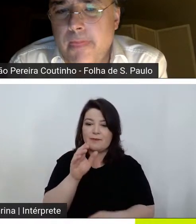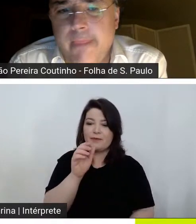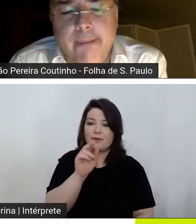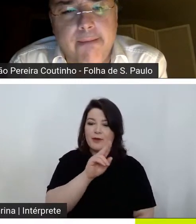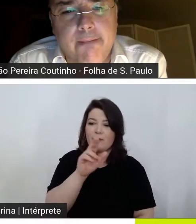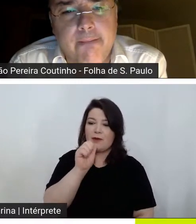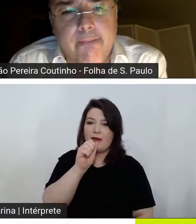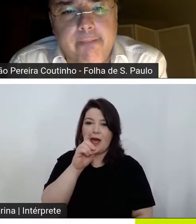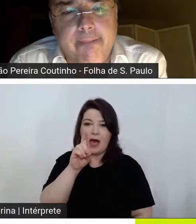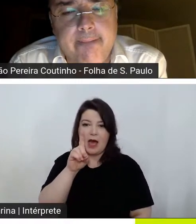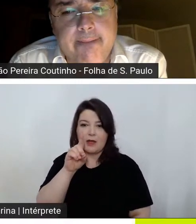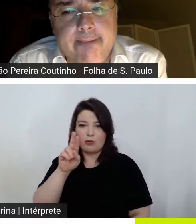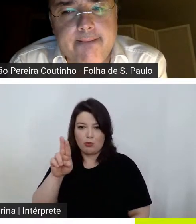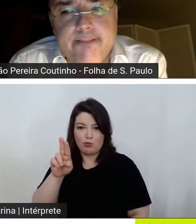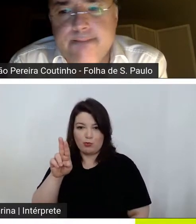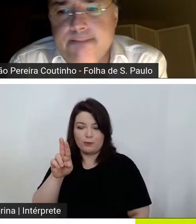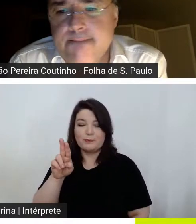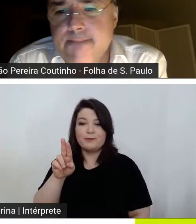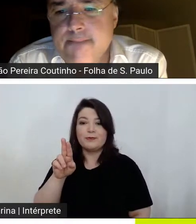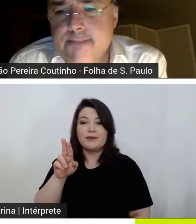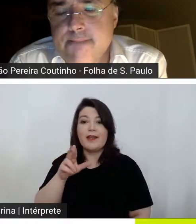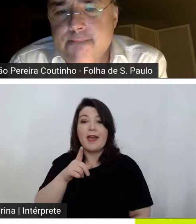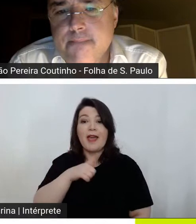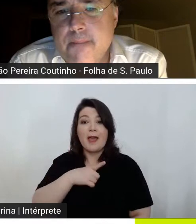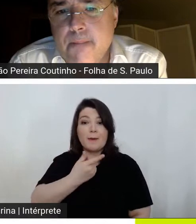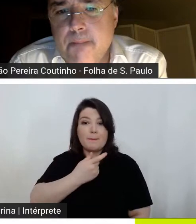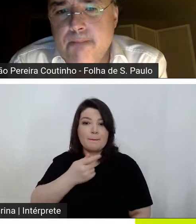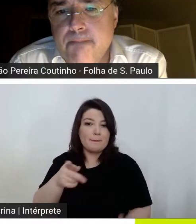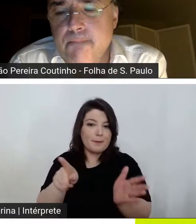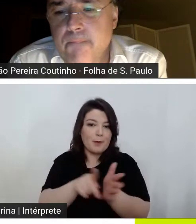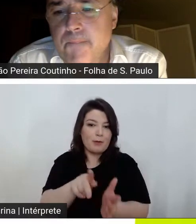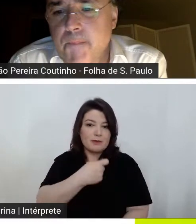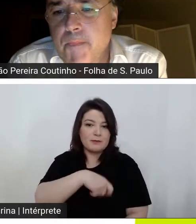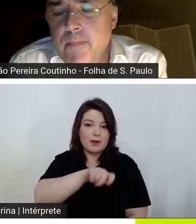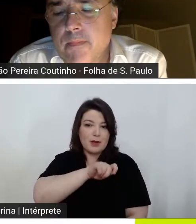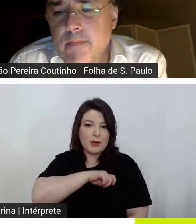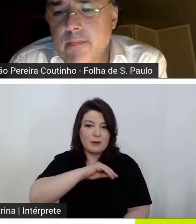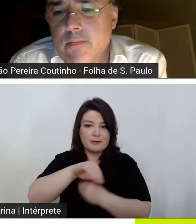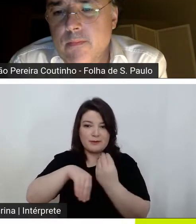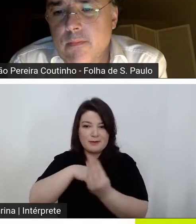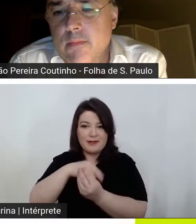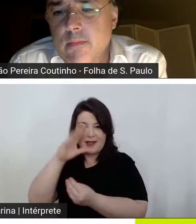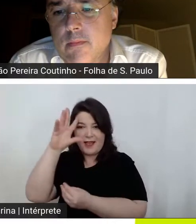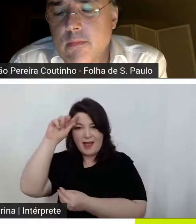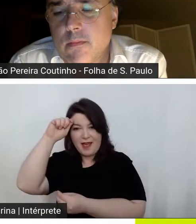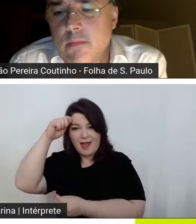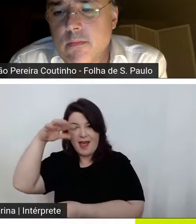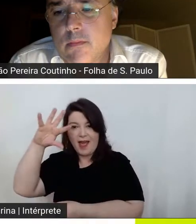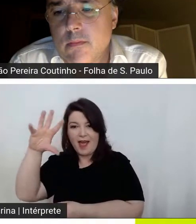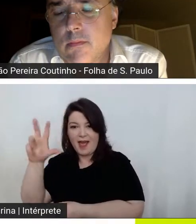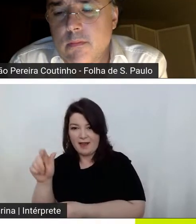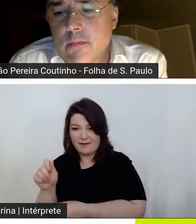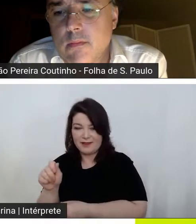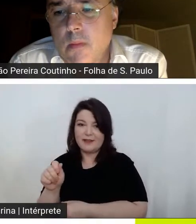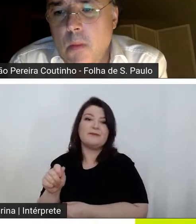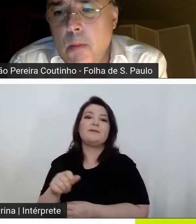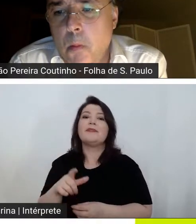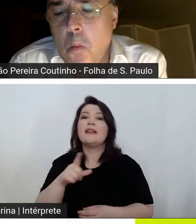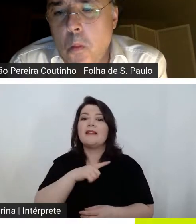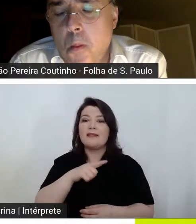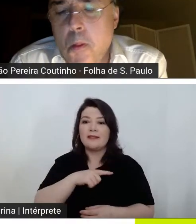produção espanhola e também africana dirigido pelo Salvador Calvo e está disponível na